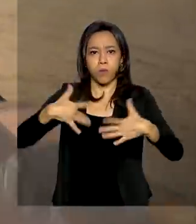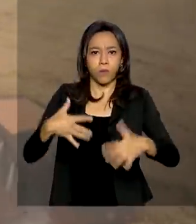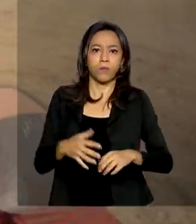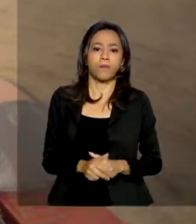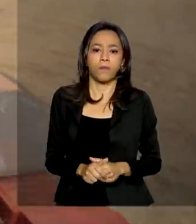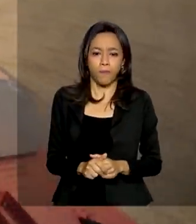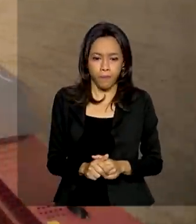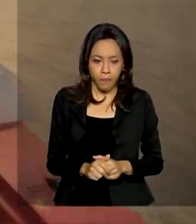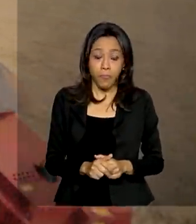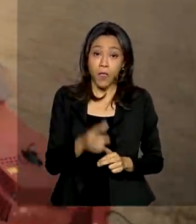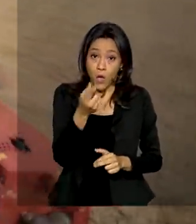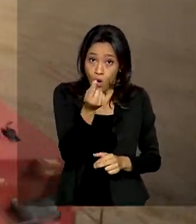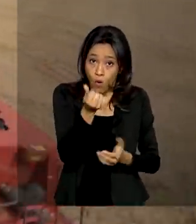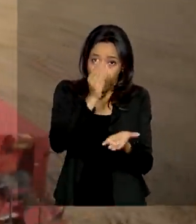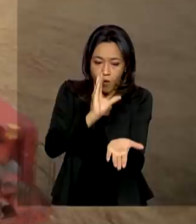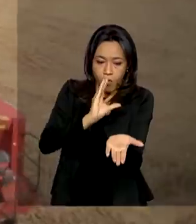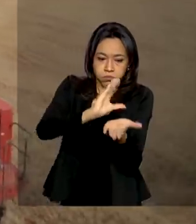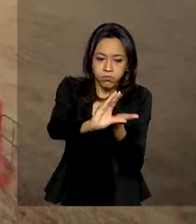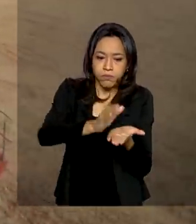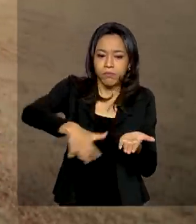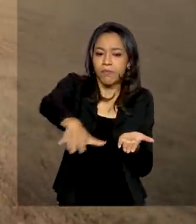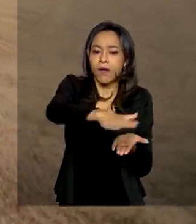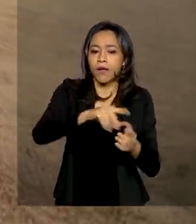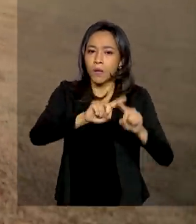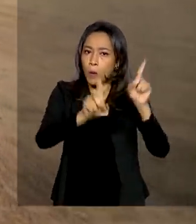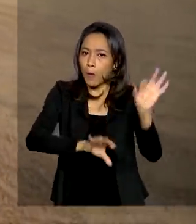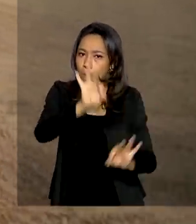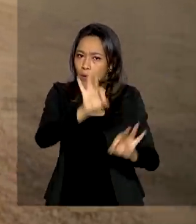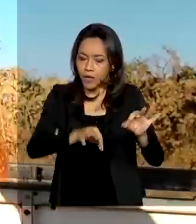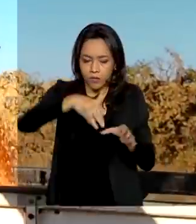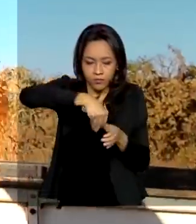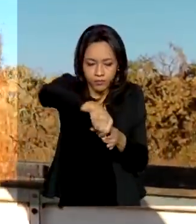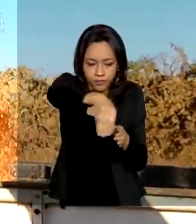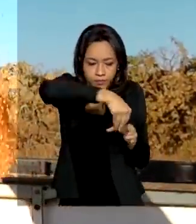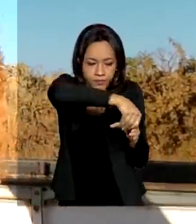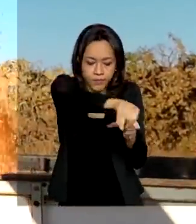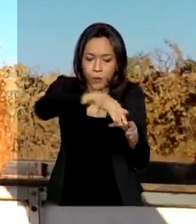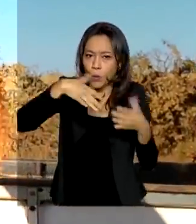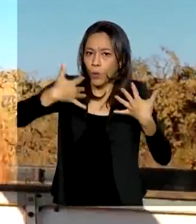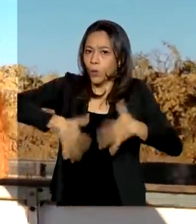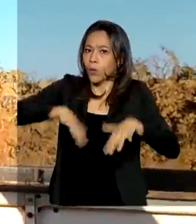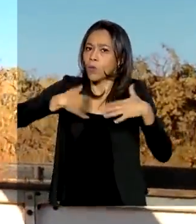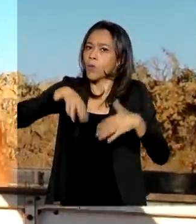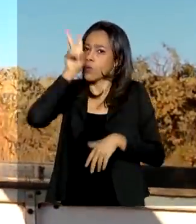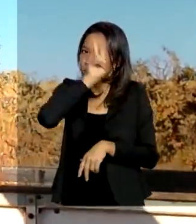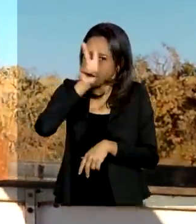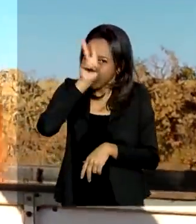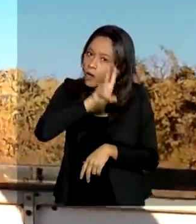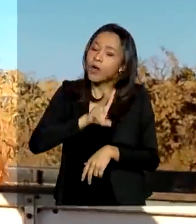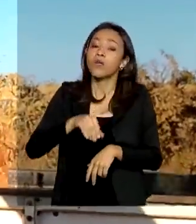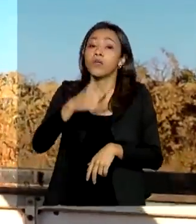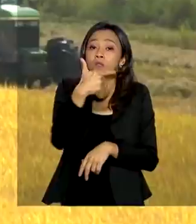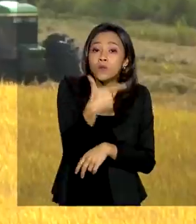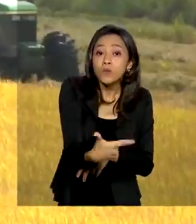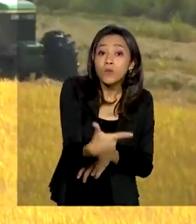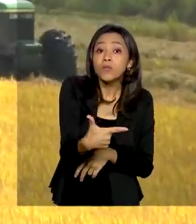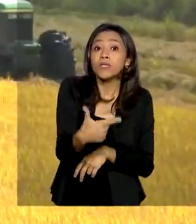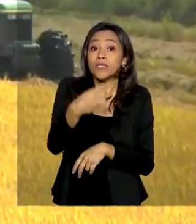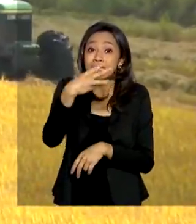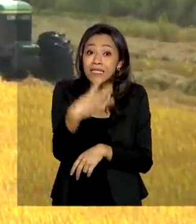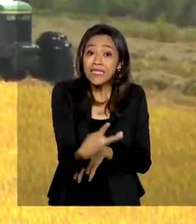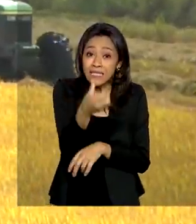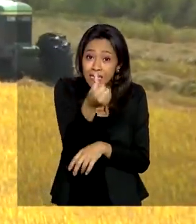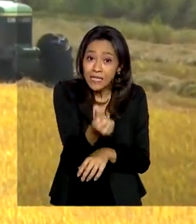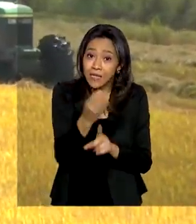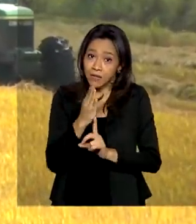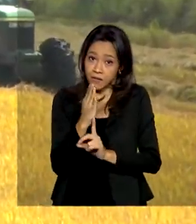O valor destinado ao Plano Safra 2020-2021 é o maior da história. R$ 236